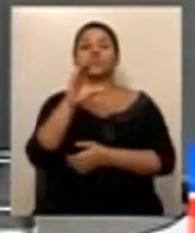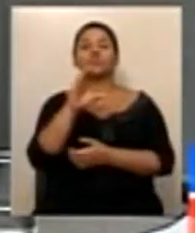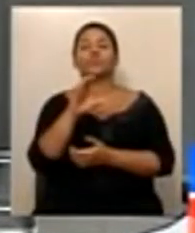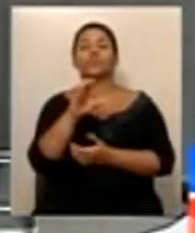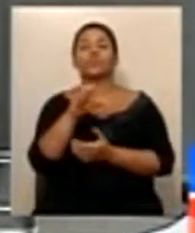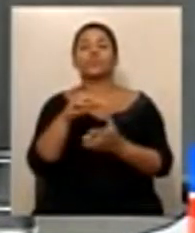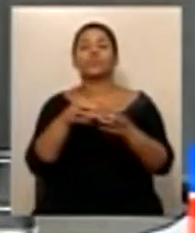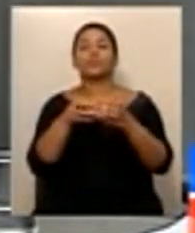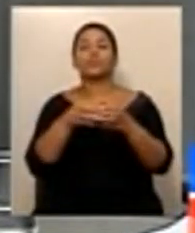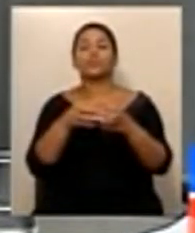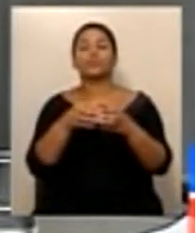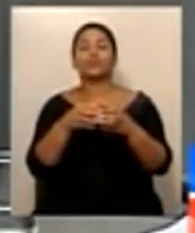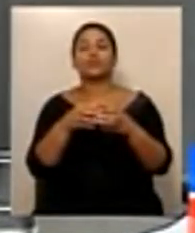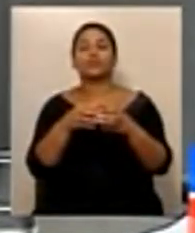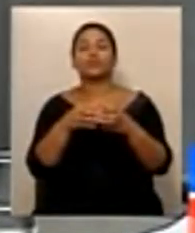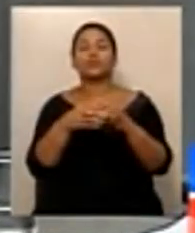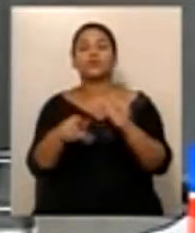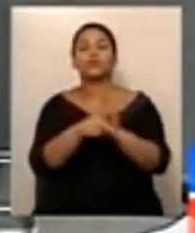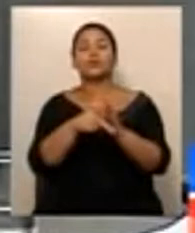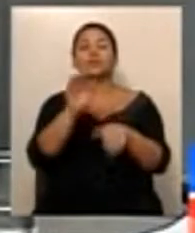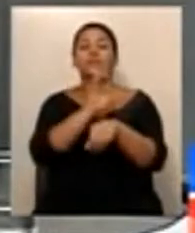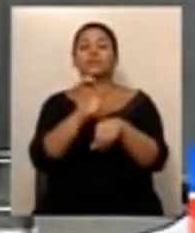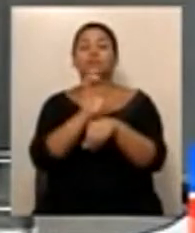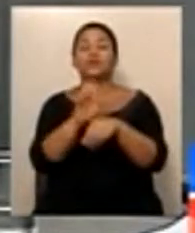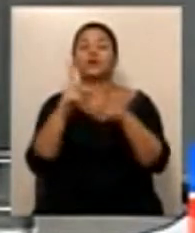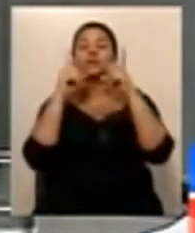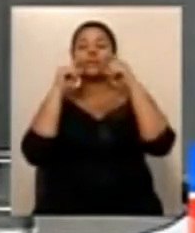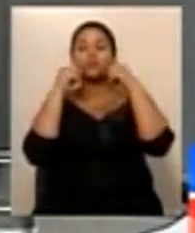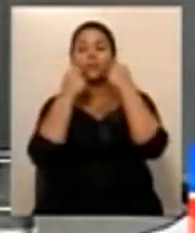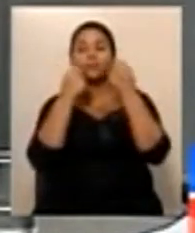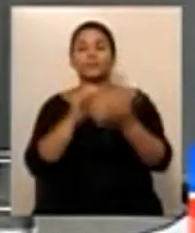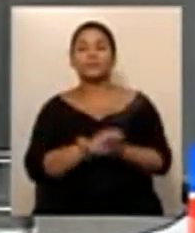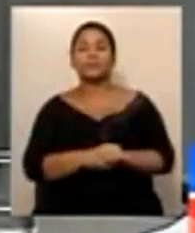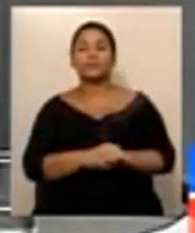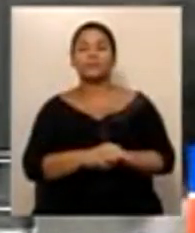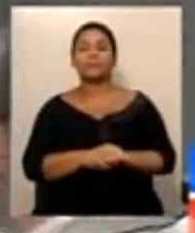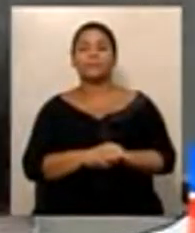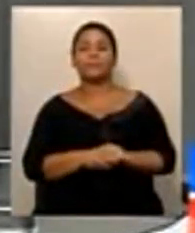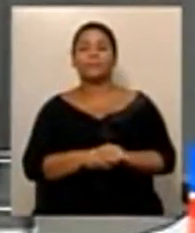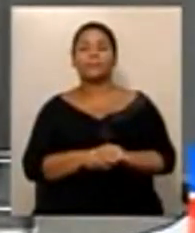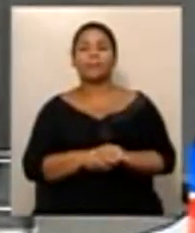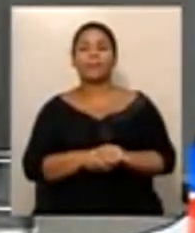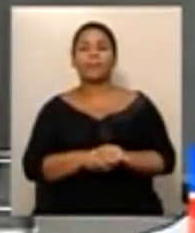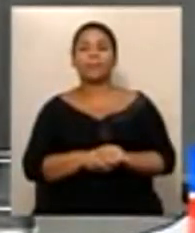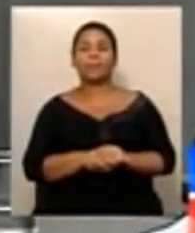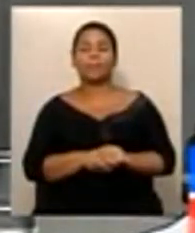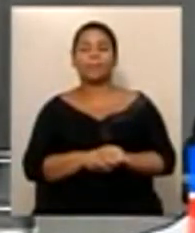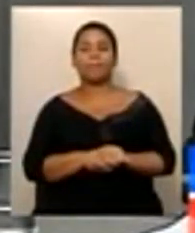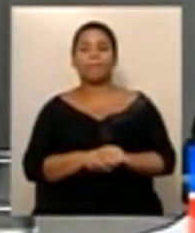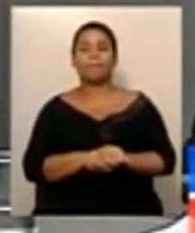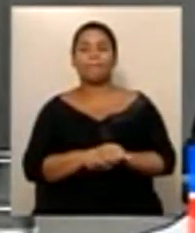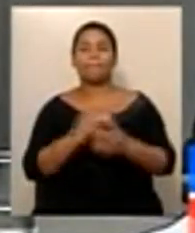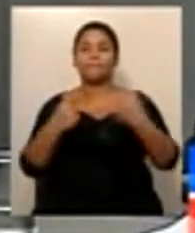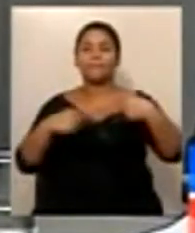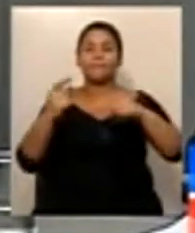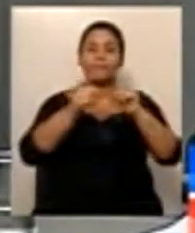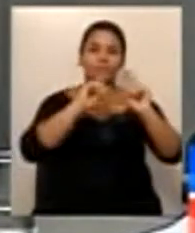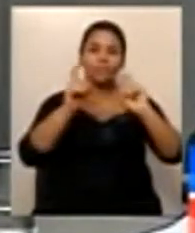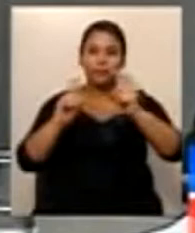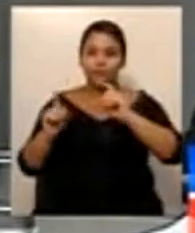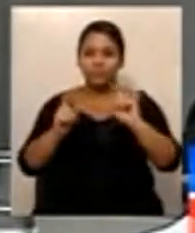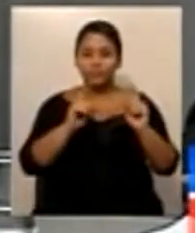inadmissibilidade da proposta da Emenda Constitucional. Em discussão.